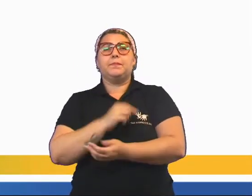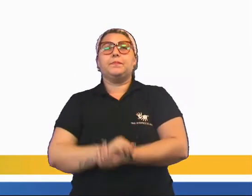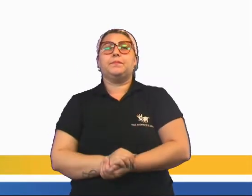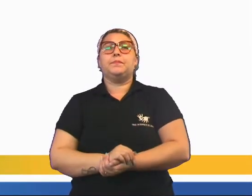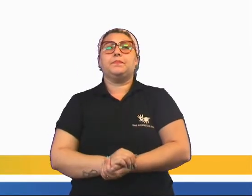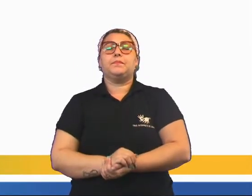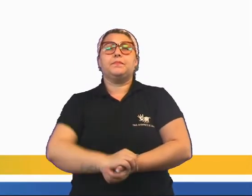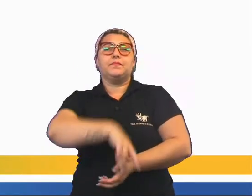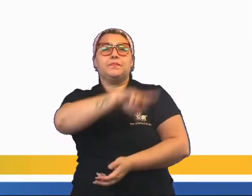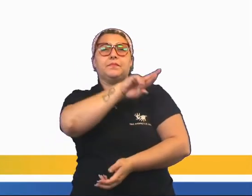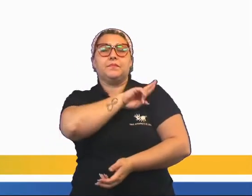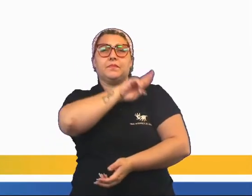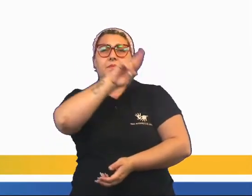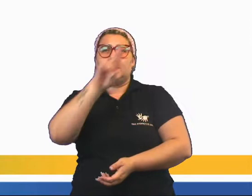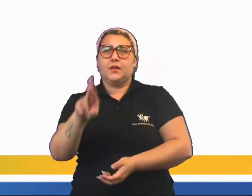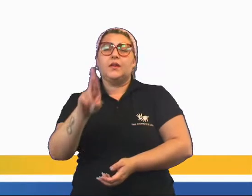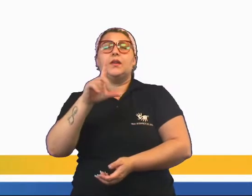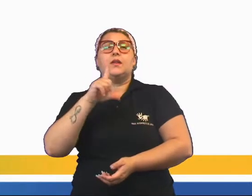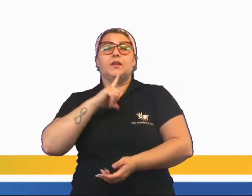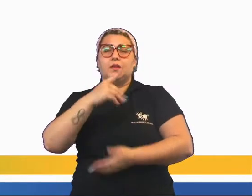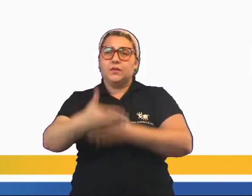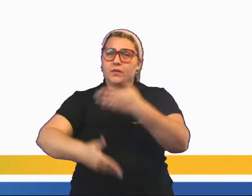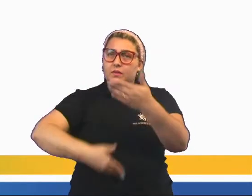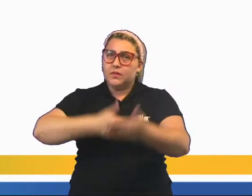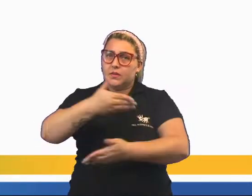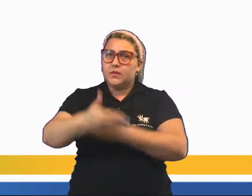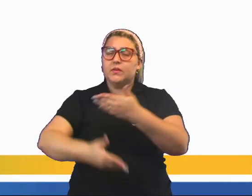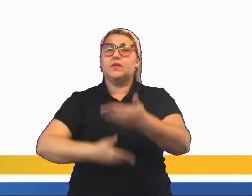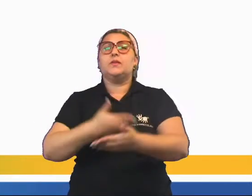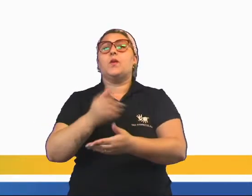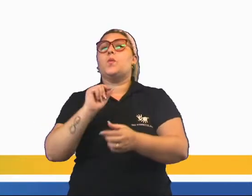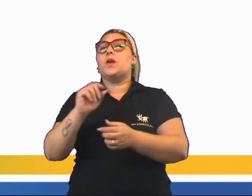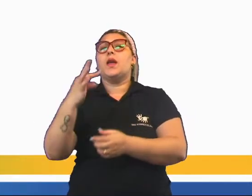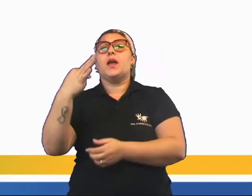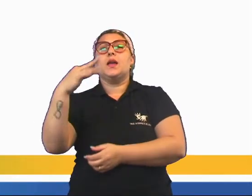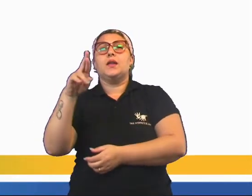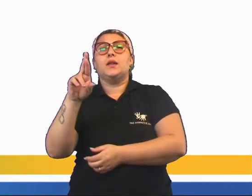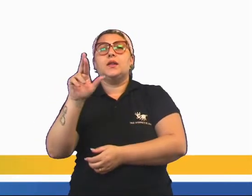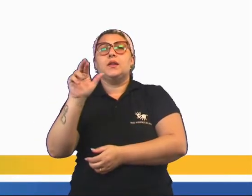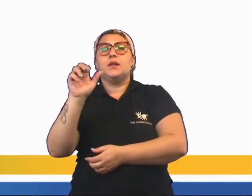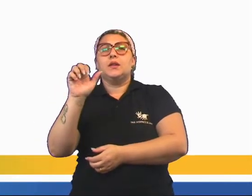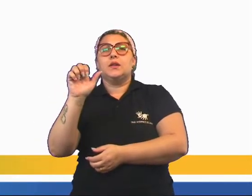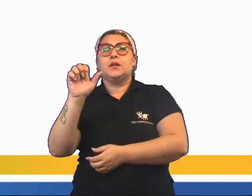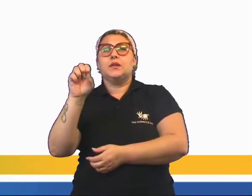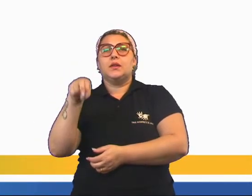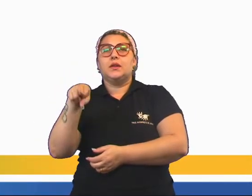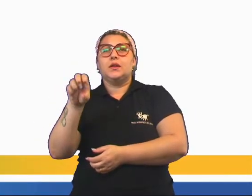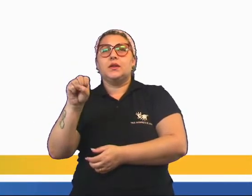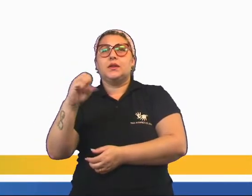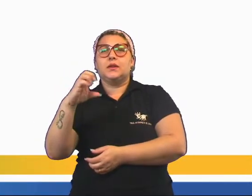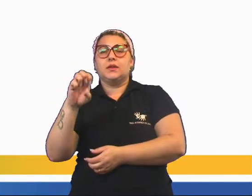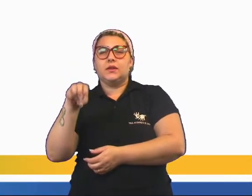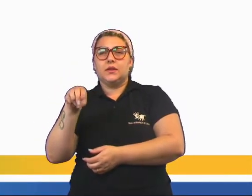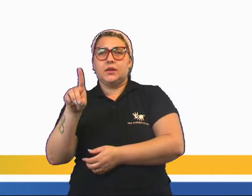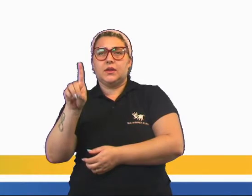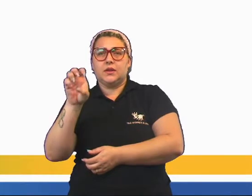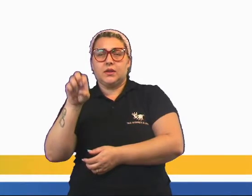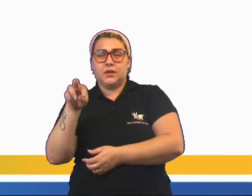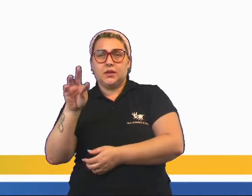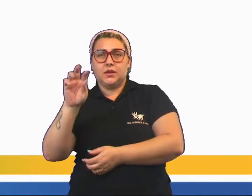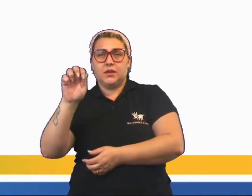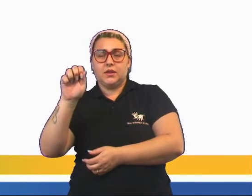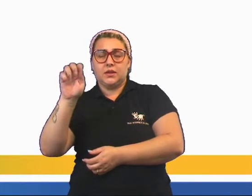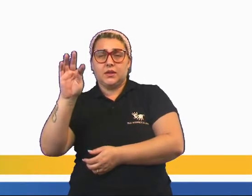E a religião? Há uma relação transcendental. O que é transcendental? Para além desta vida.